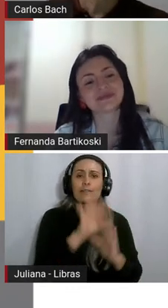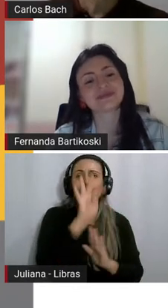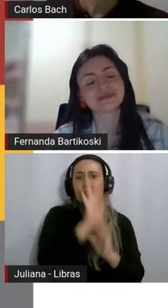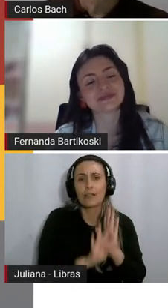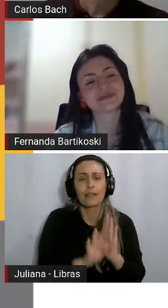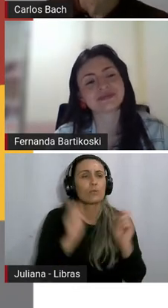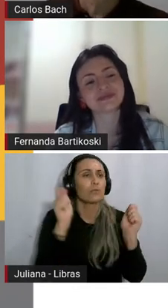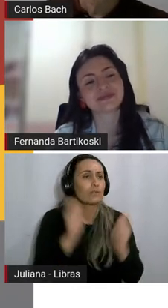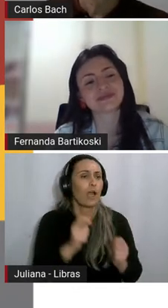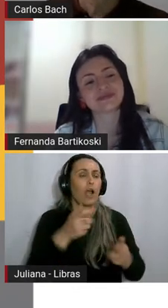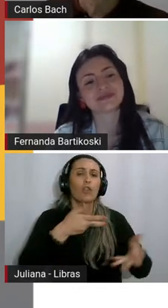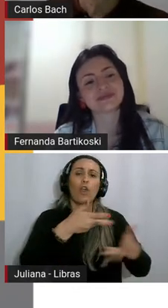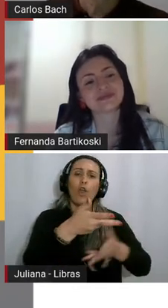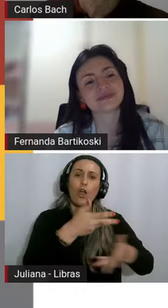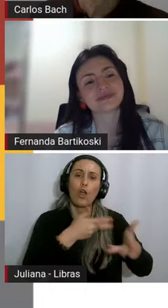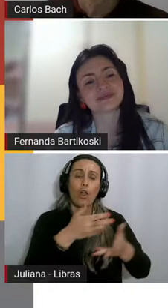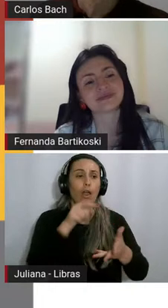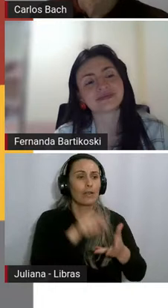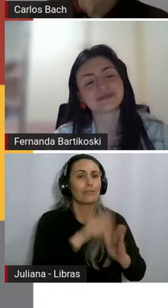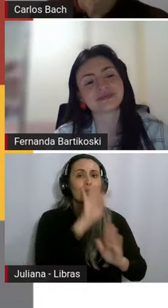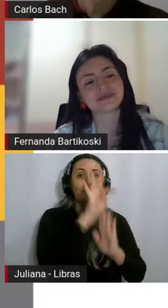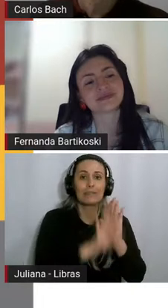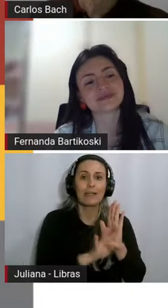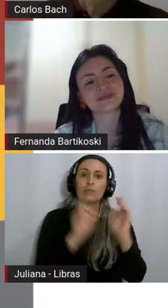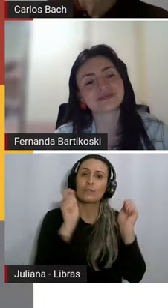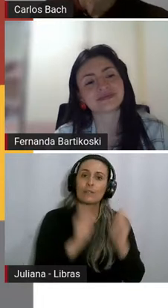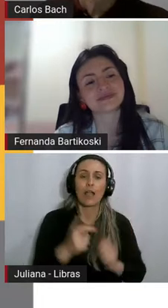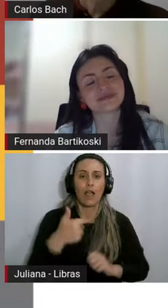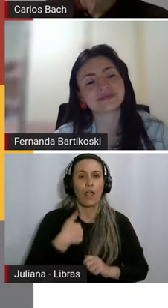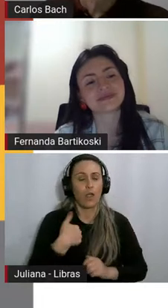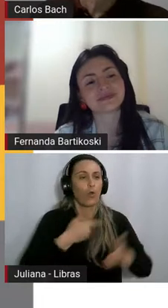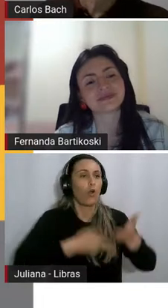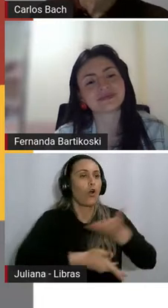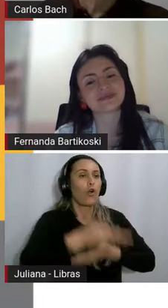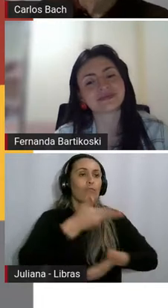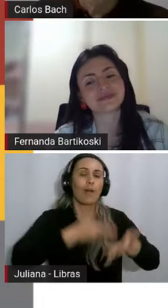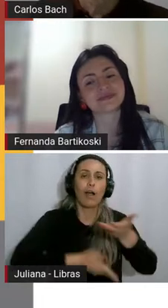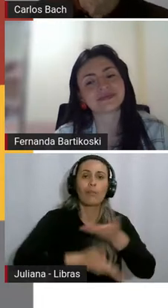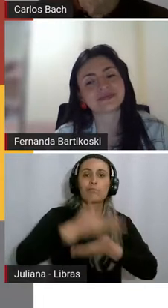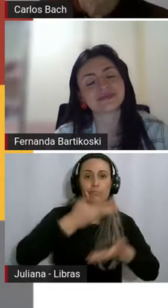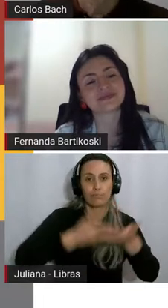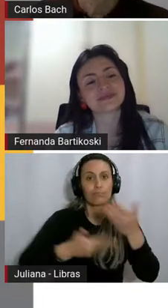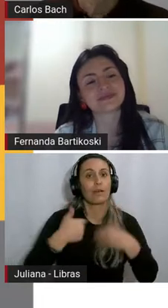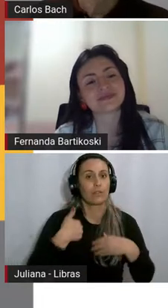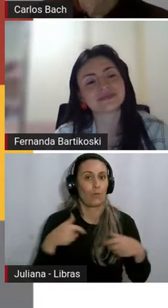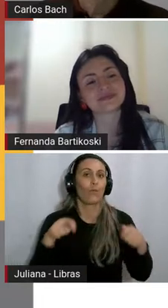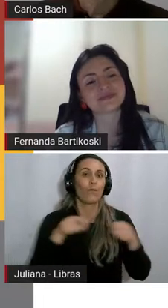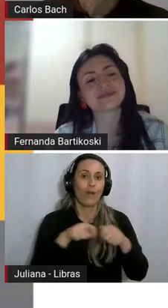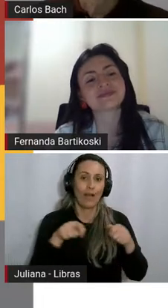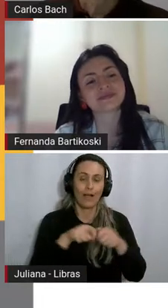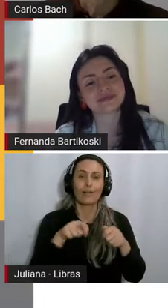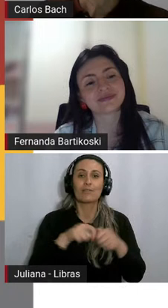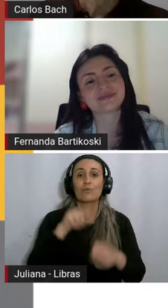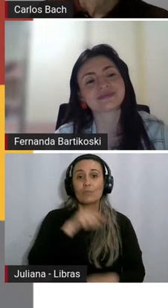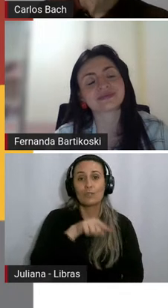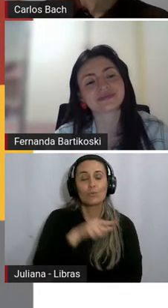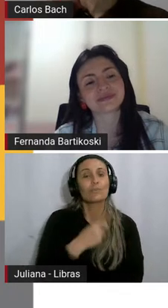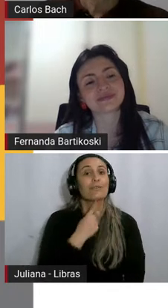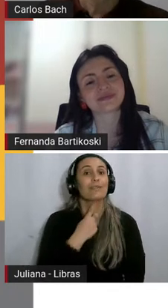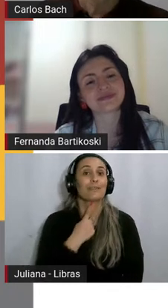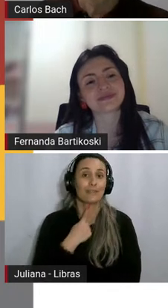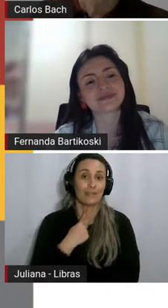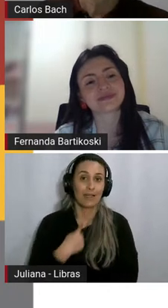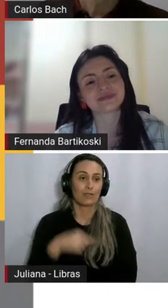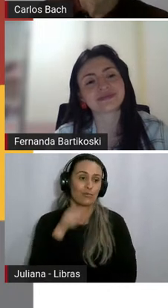de que as minhas emoções conversam com as emoções desse texto. E eu realizo desejos a partir dessa leitura. E